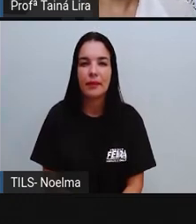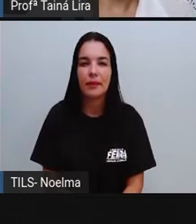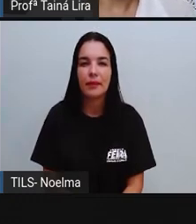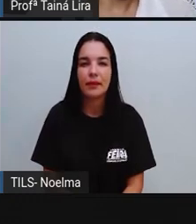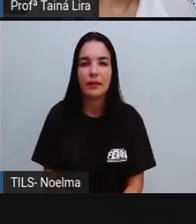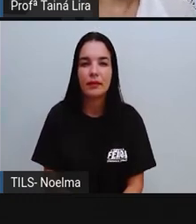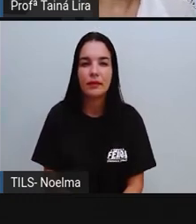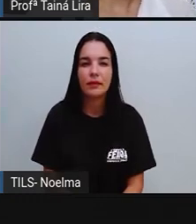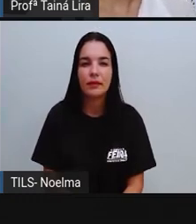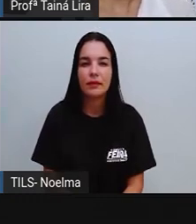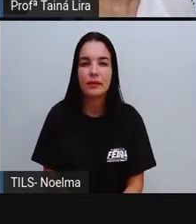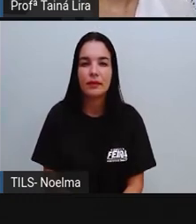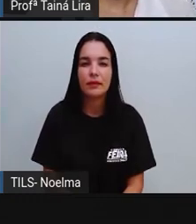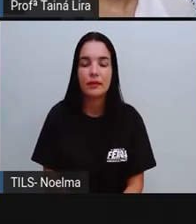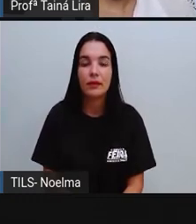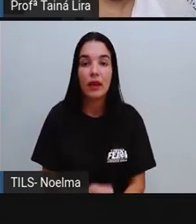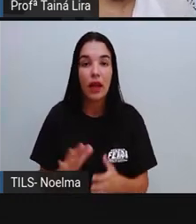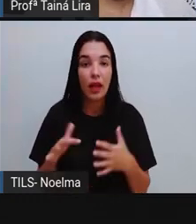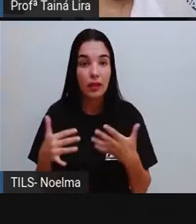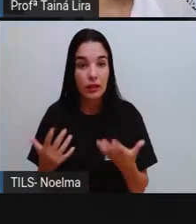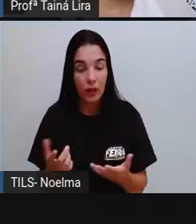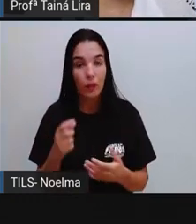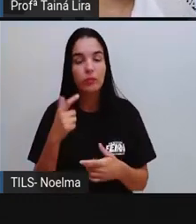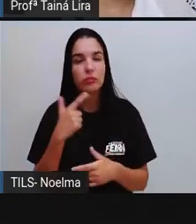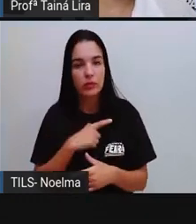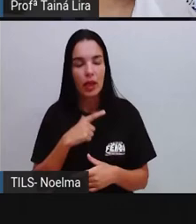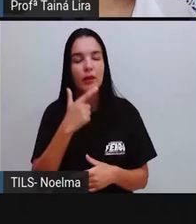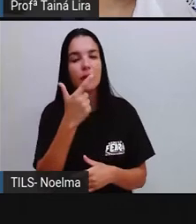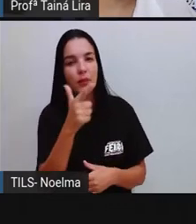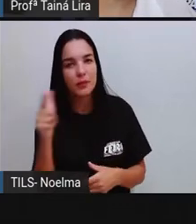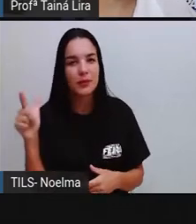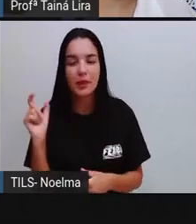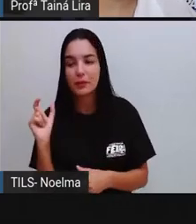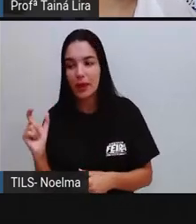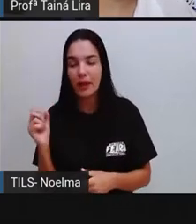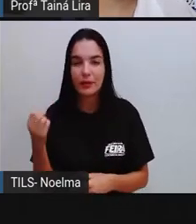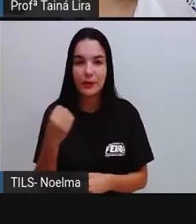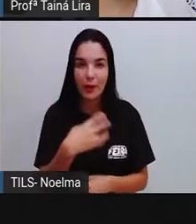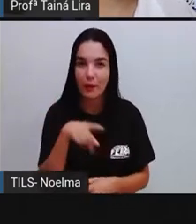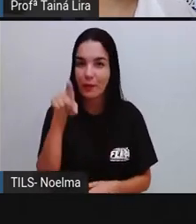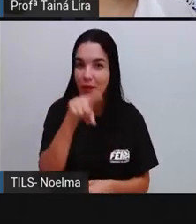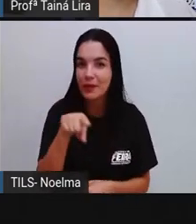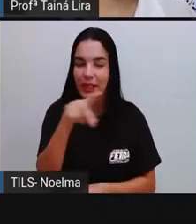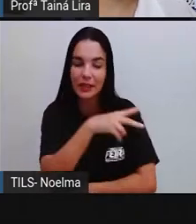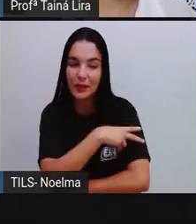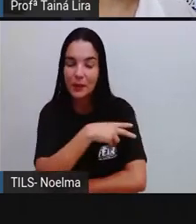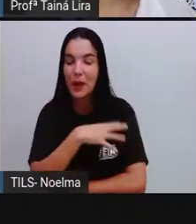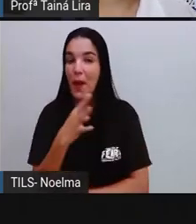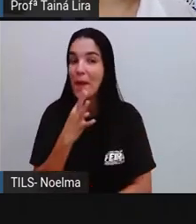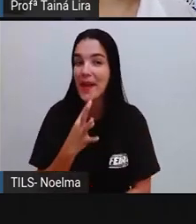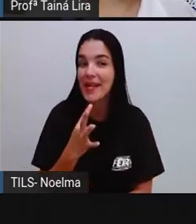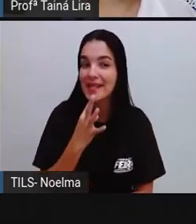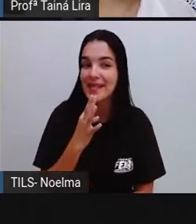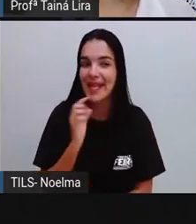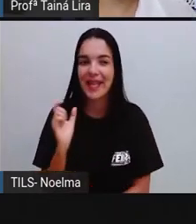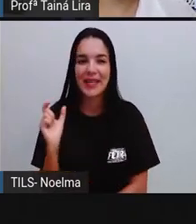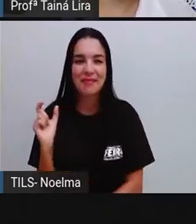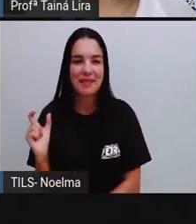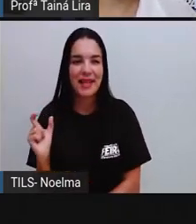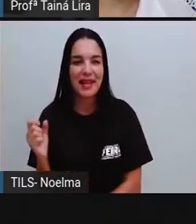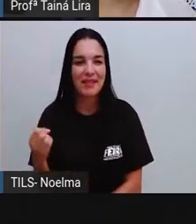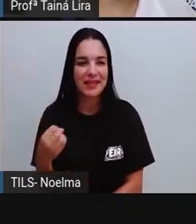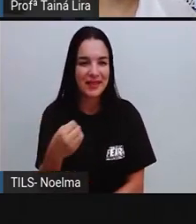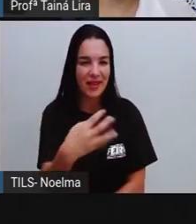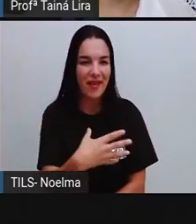Certo? Então, Mais algumas palavras novas aí, Para o segundo ano conhecer, Né? Ó, Que não estavam lá na nossa